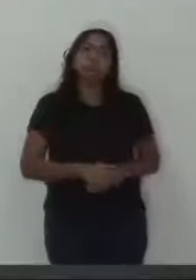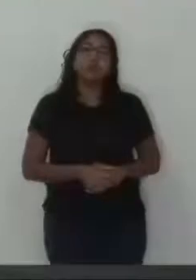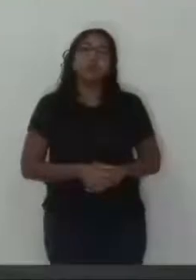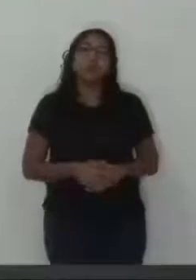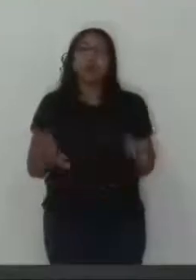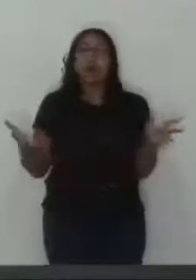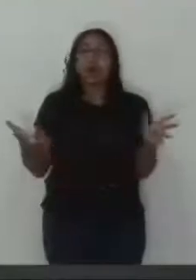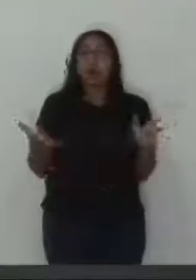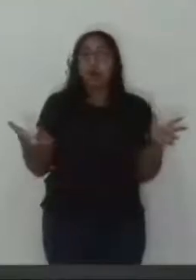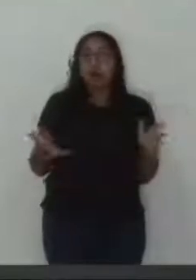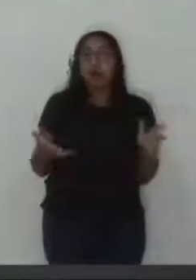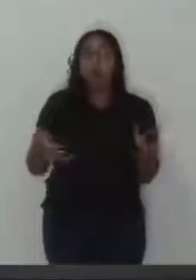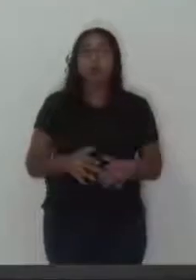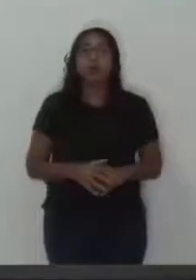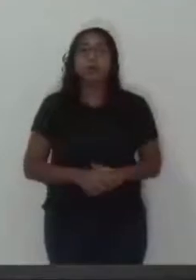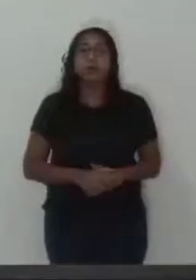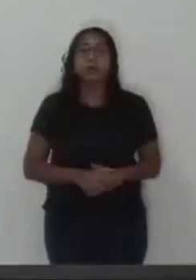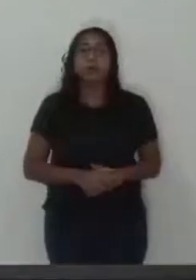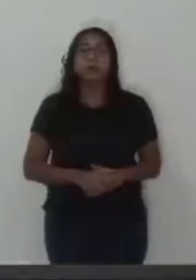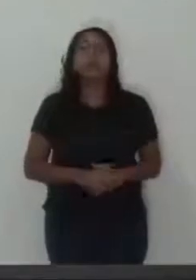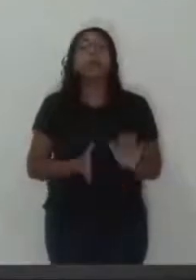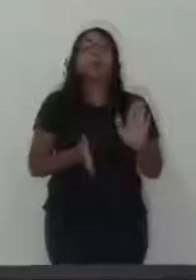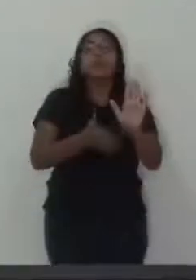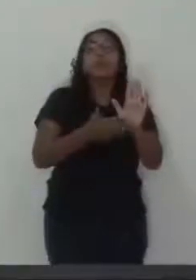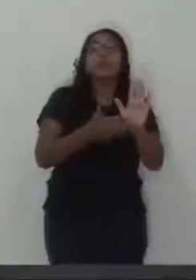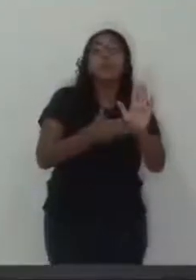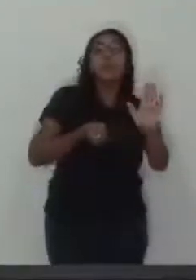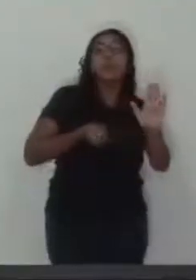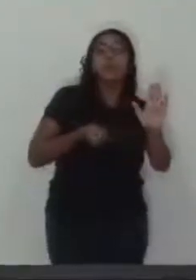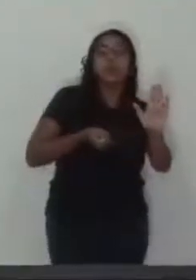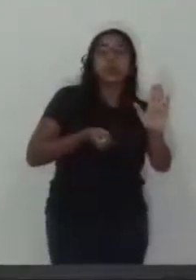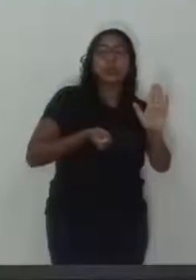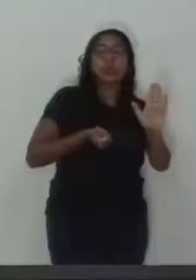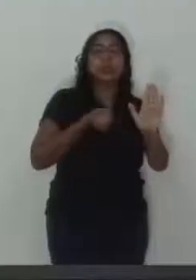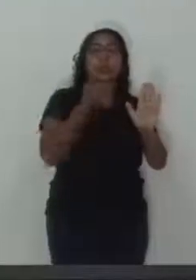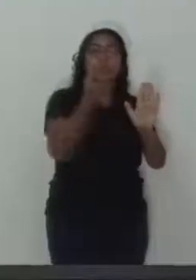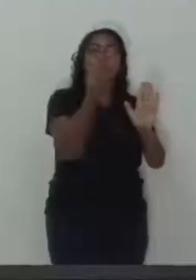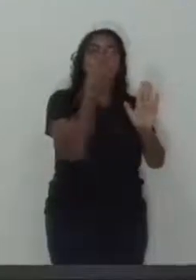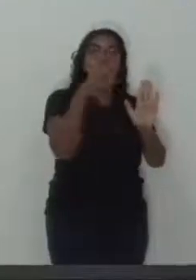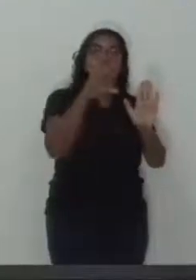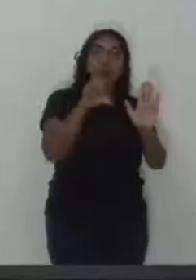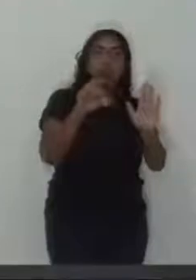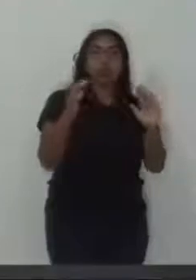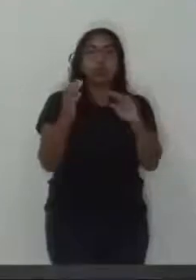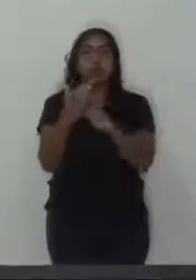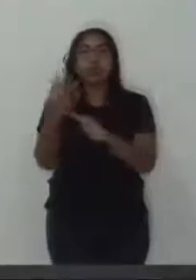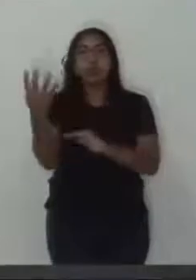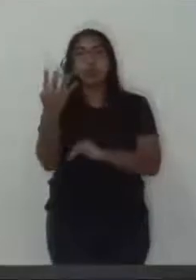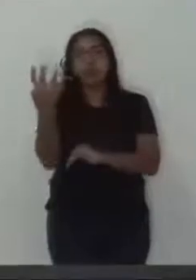Estão em discussão única as moções de números 39 a 44.